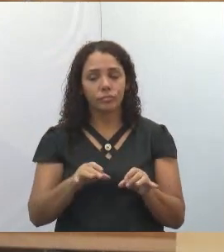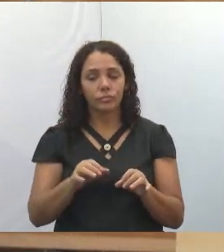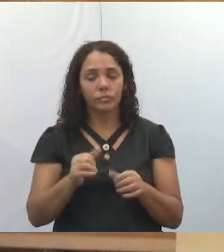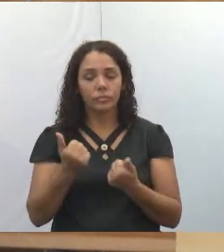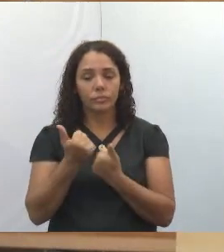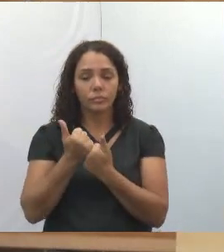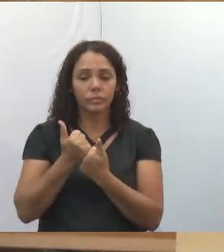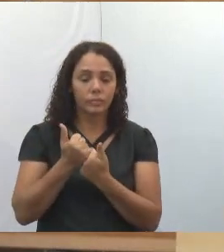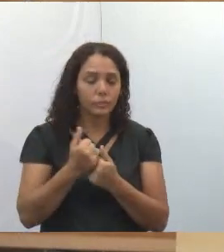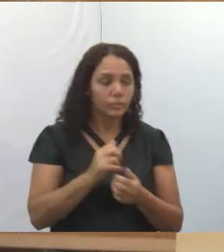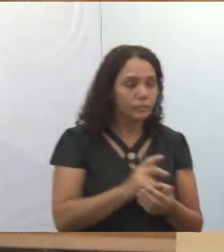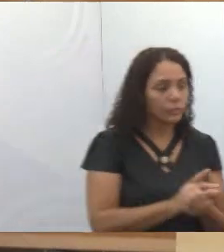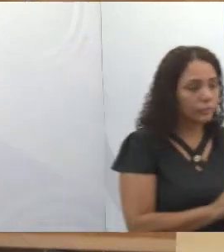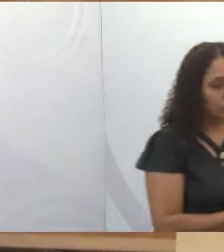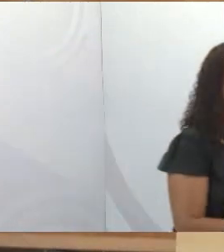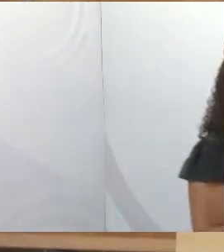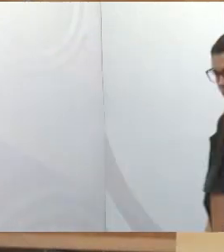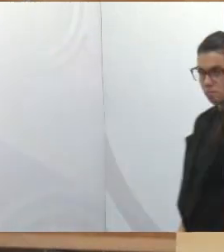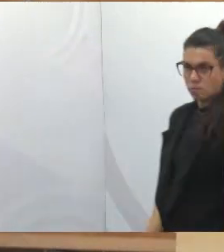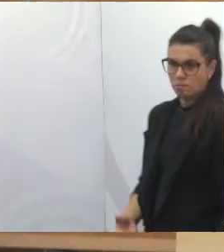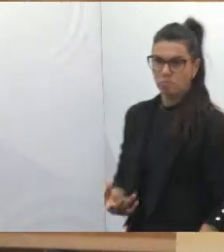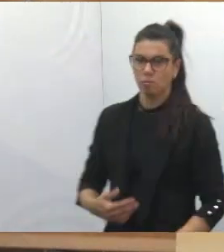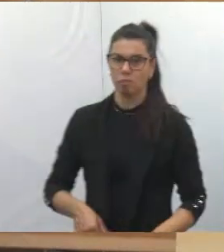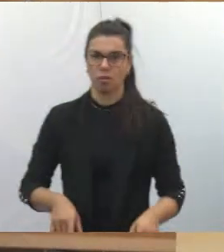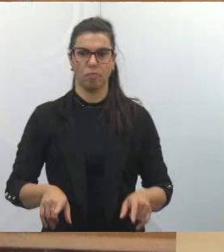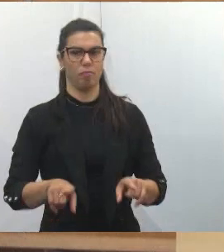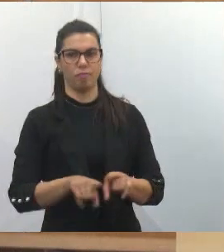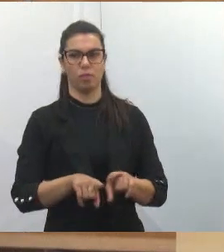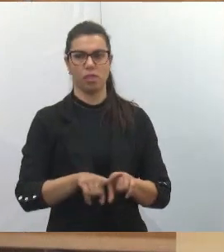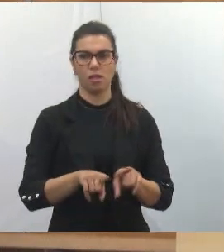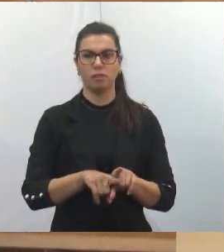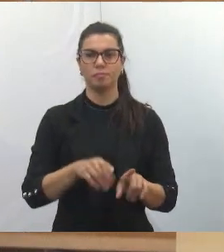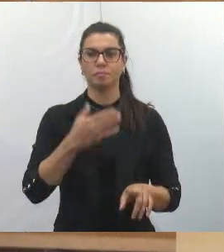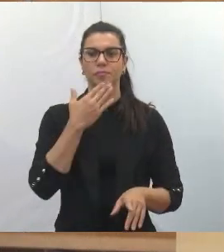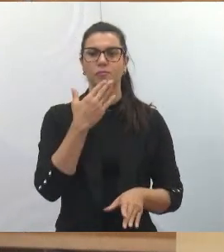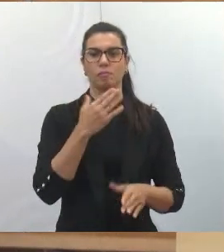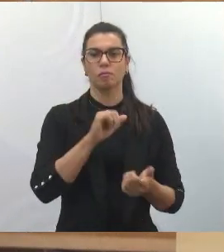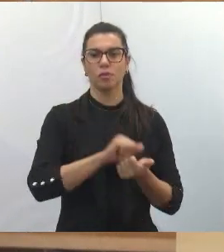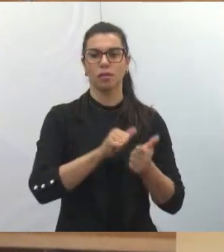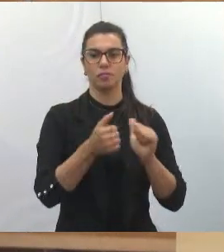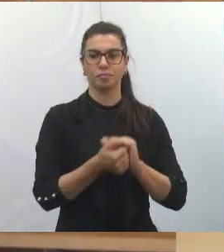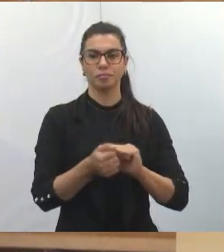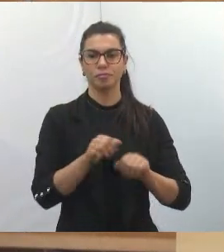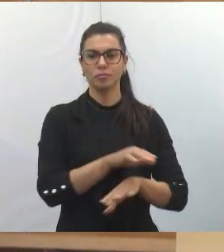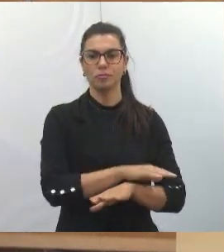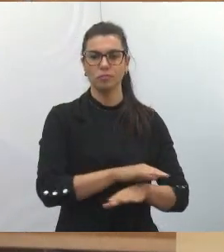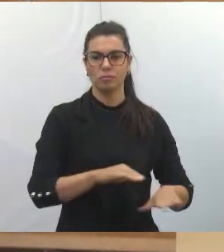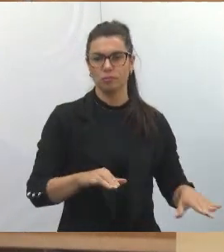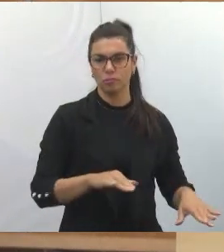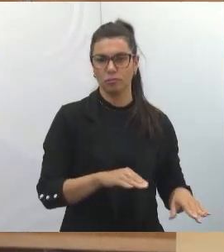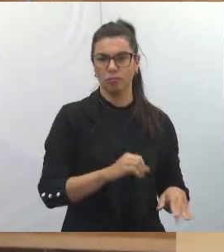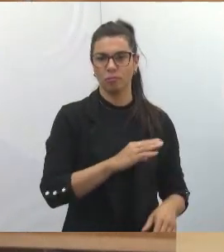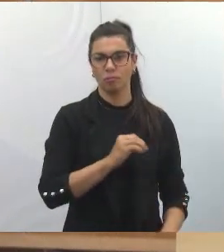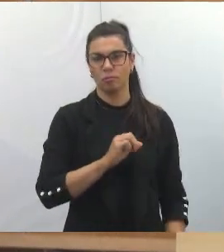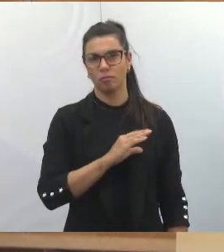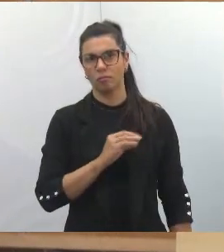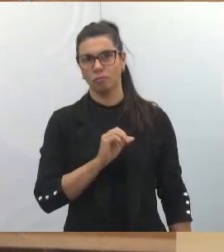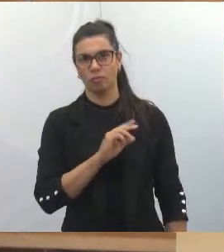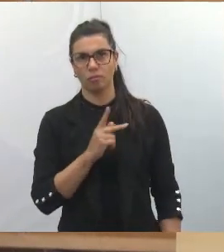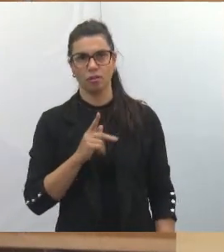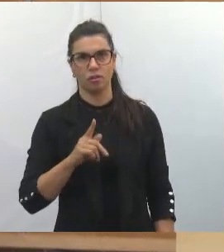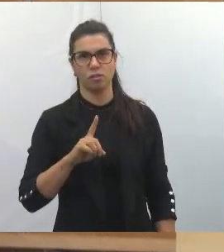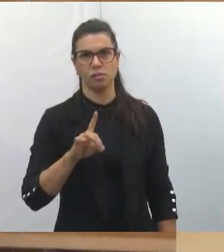Também pedimos a construção, a adequação da calçada ali na rua Café Filho. Na verdade, especificamente,